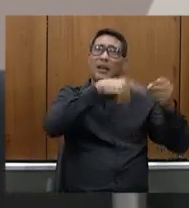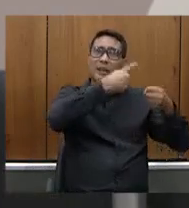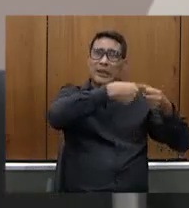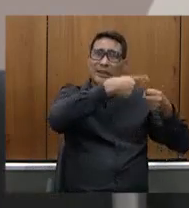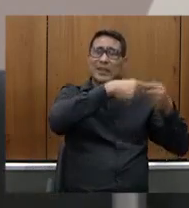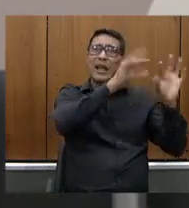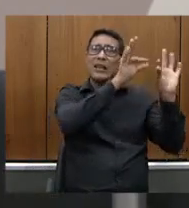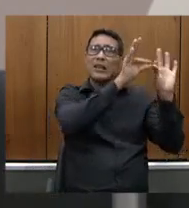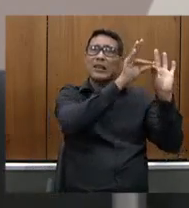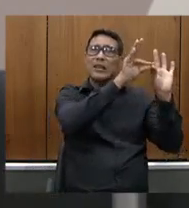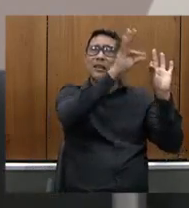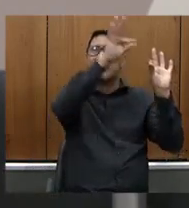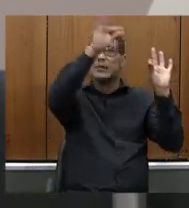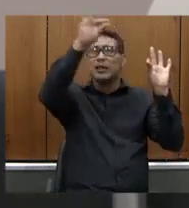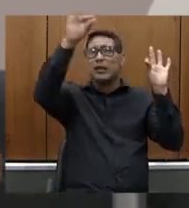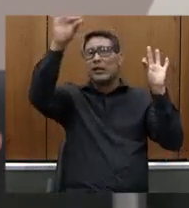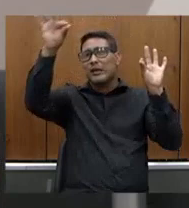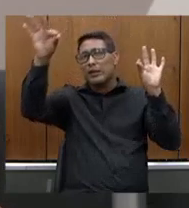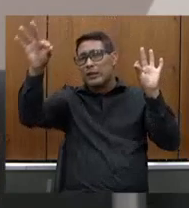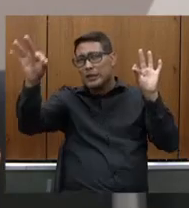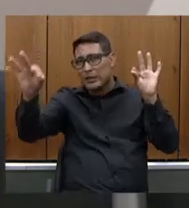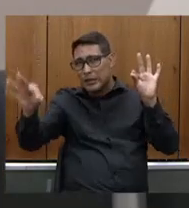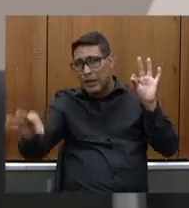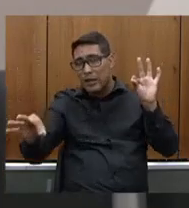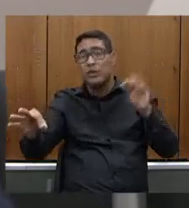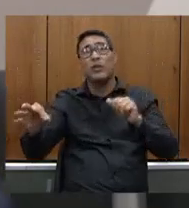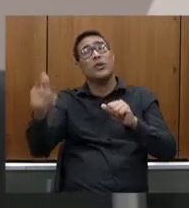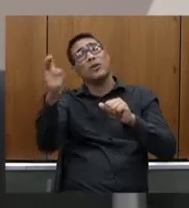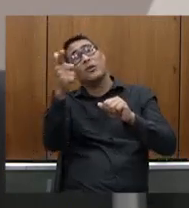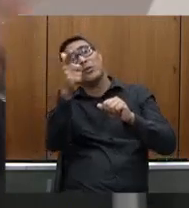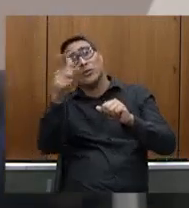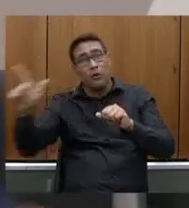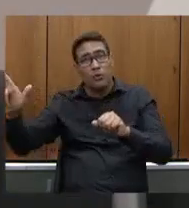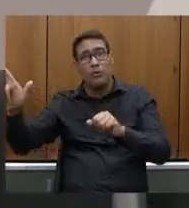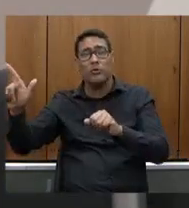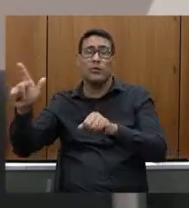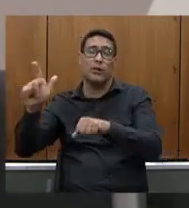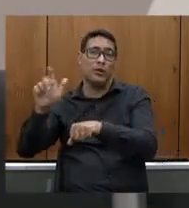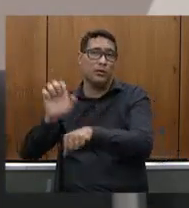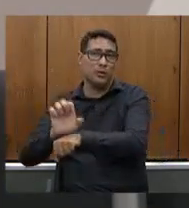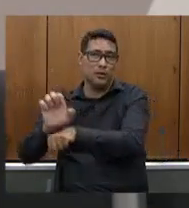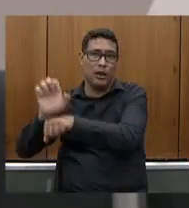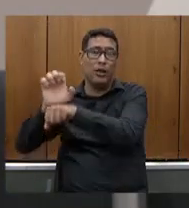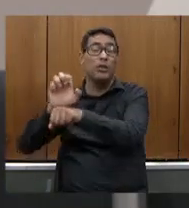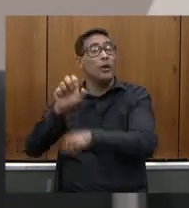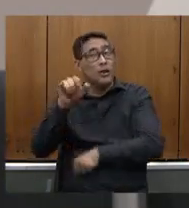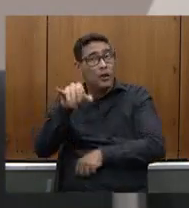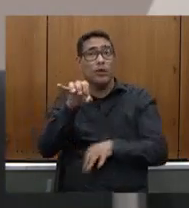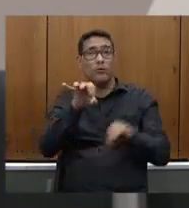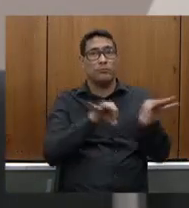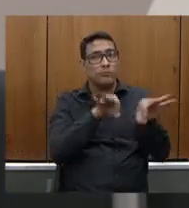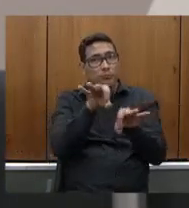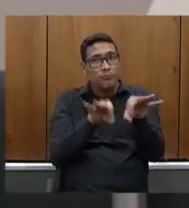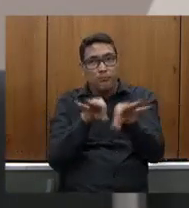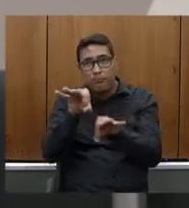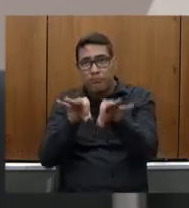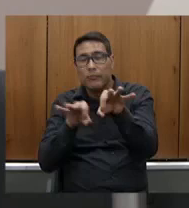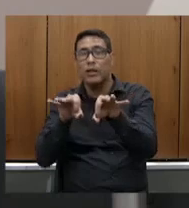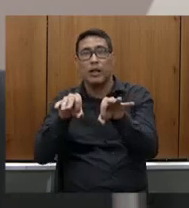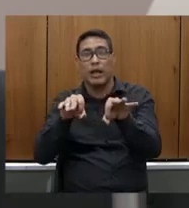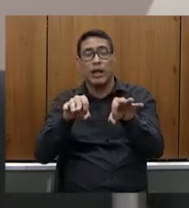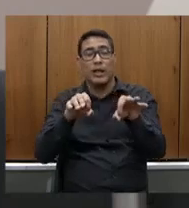para serem atendidos quando o Estado se se organizar regionalmente e cada região se fortalecer